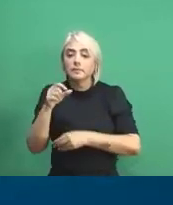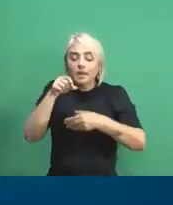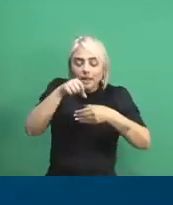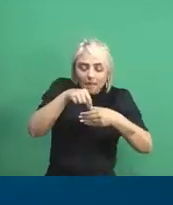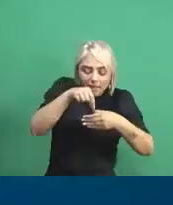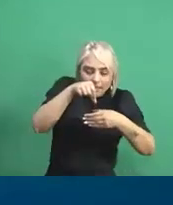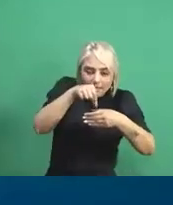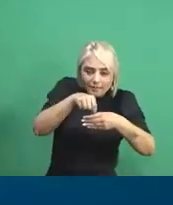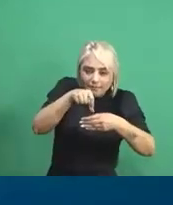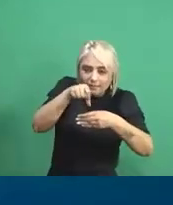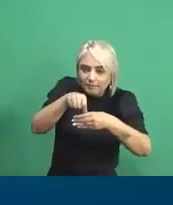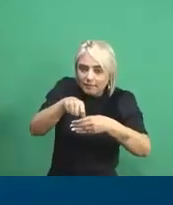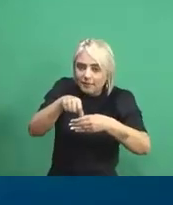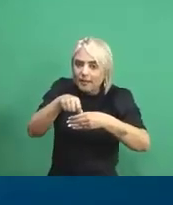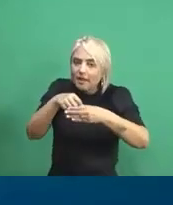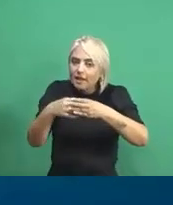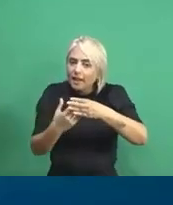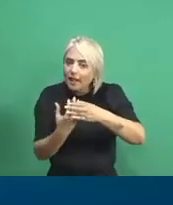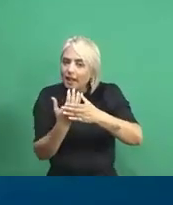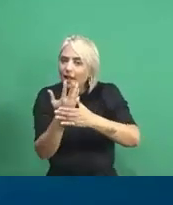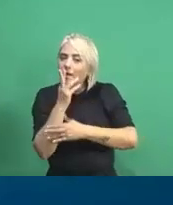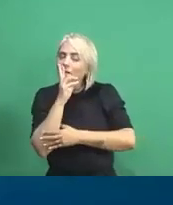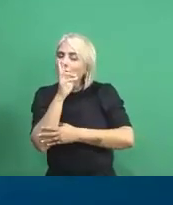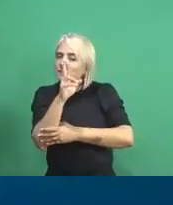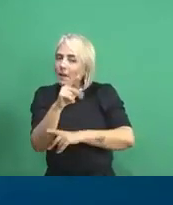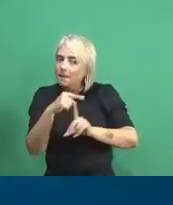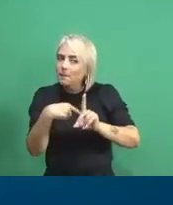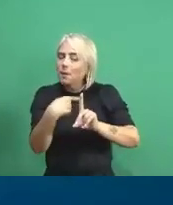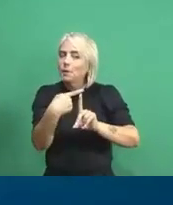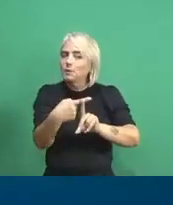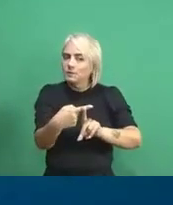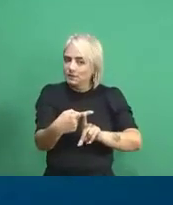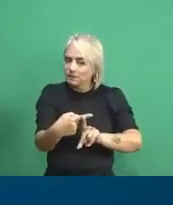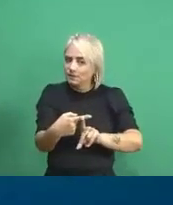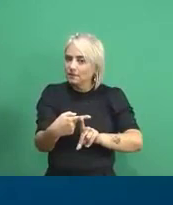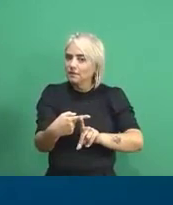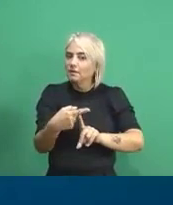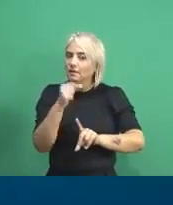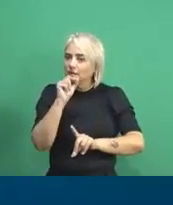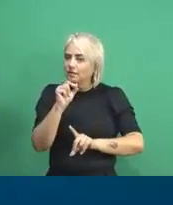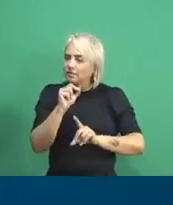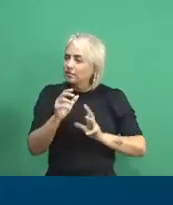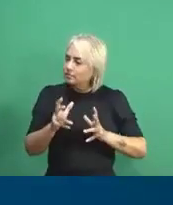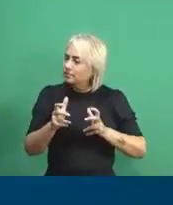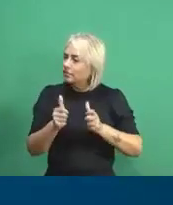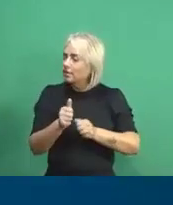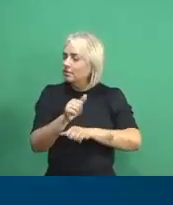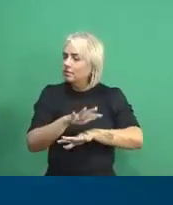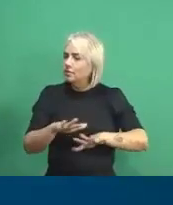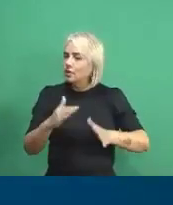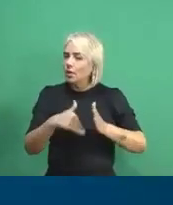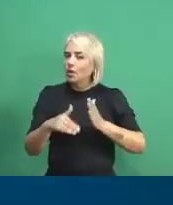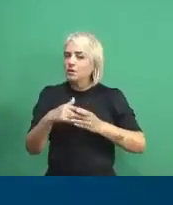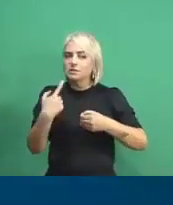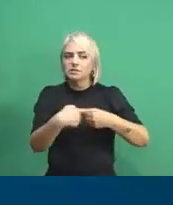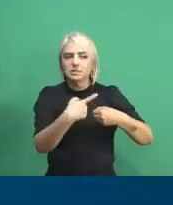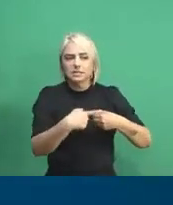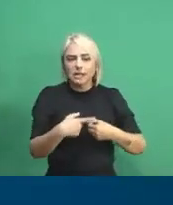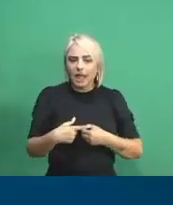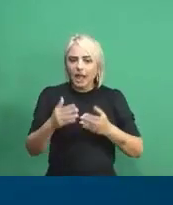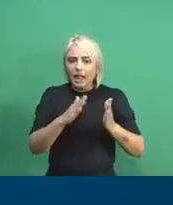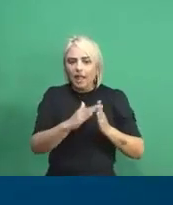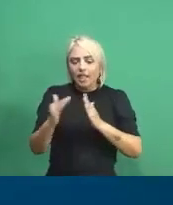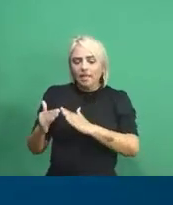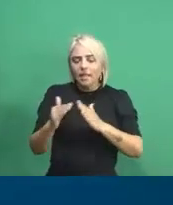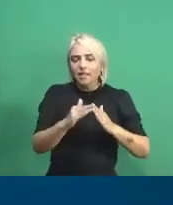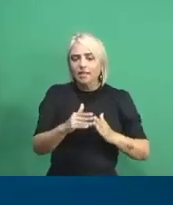está sendo plantada e vai gerar grandes frutos. E eu acho que esses grandes frutos vão ser revertidos por todas as cidades do bar São Francisco ali e